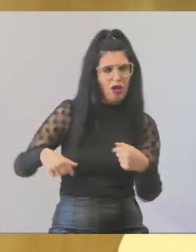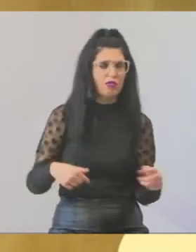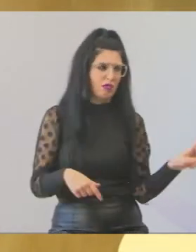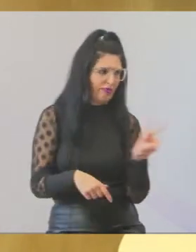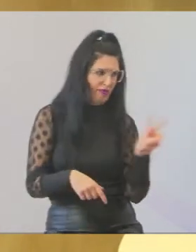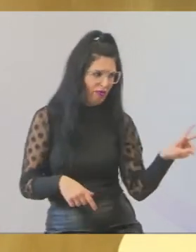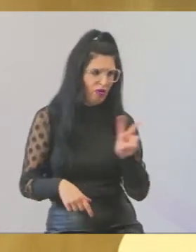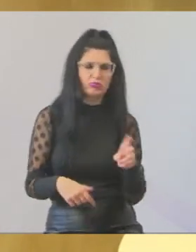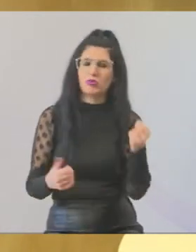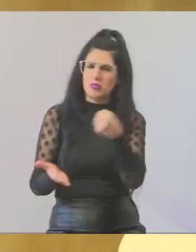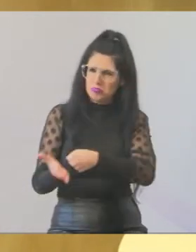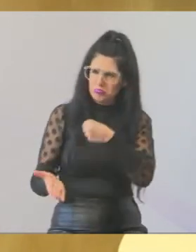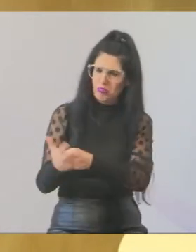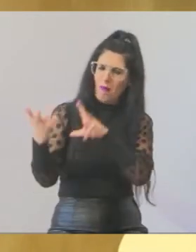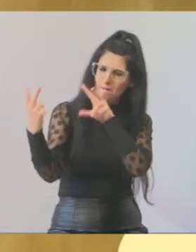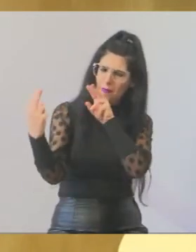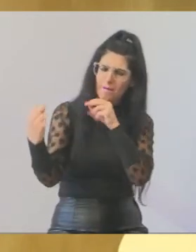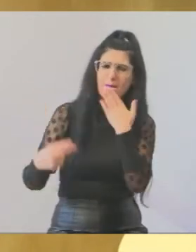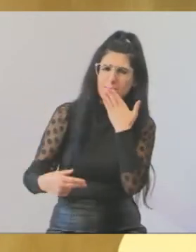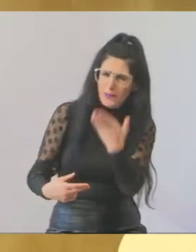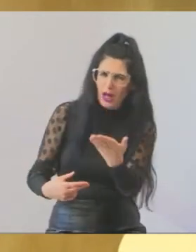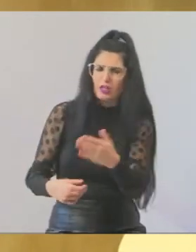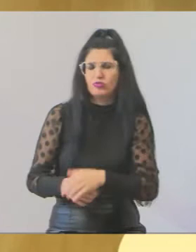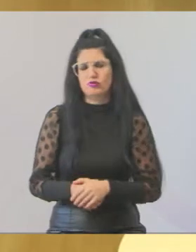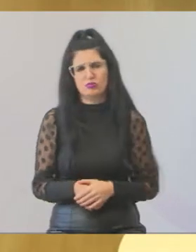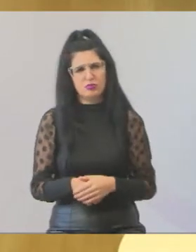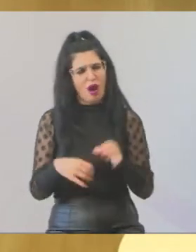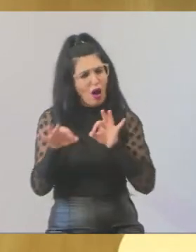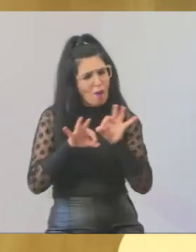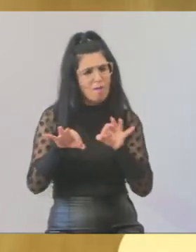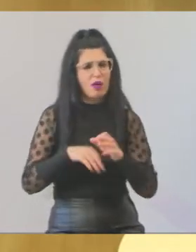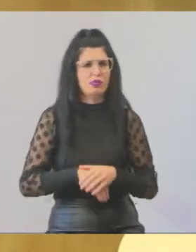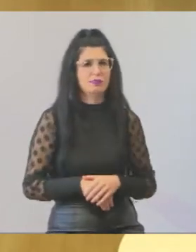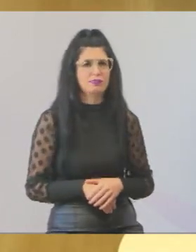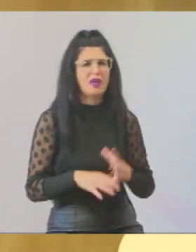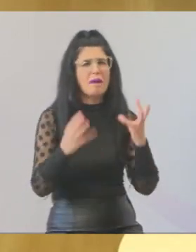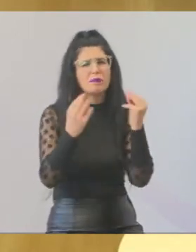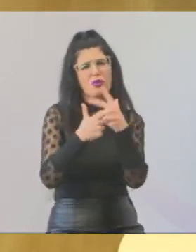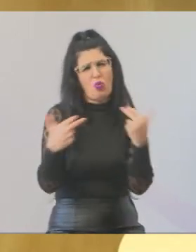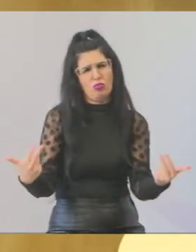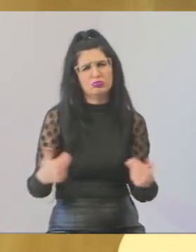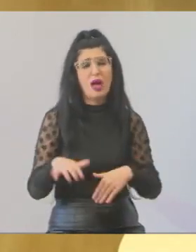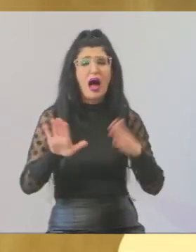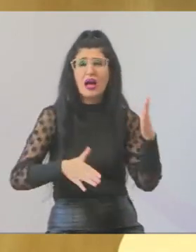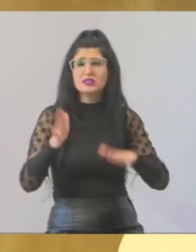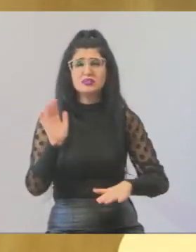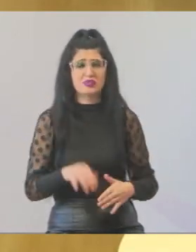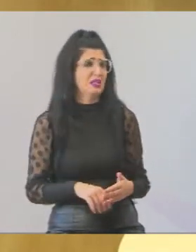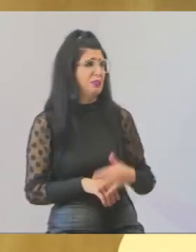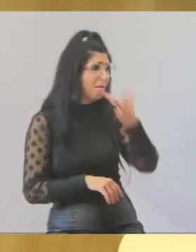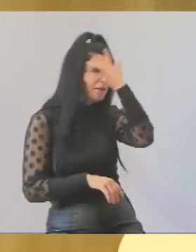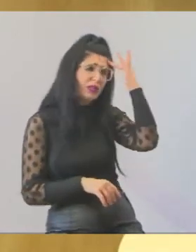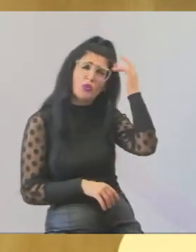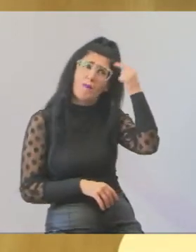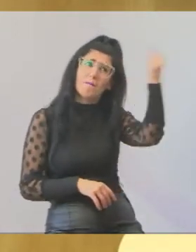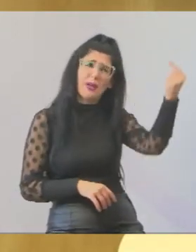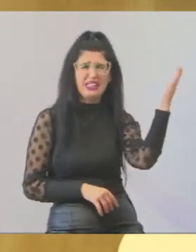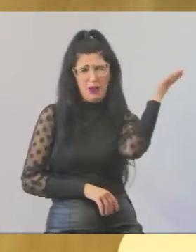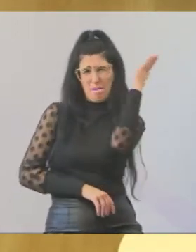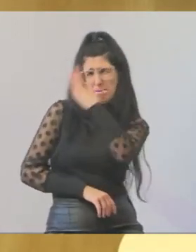atrás para você, porque se não cobrar, não é que há muita coisa, não é nem maldade dos vereadores, é a gente esquece. Então a gente